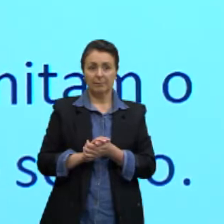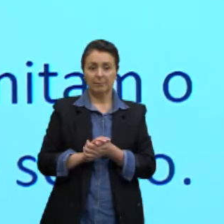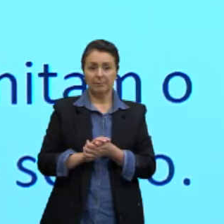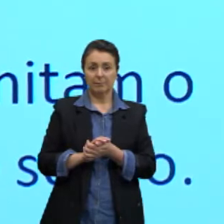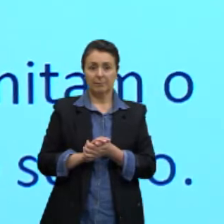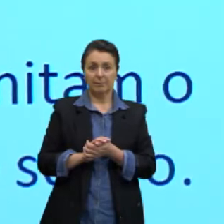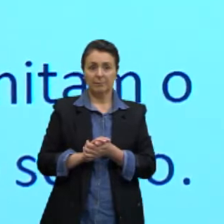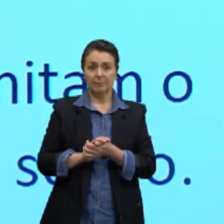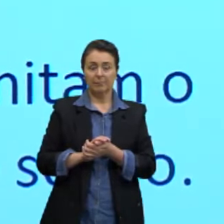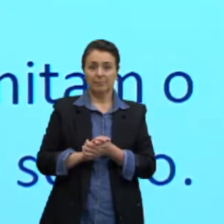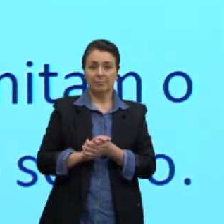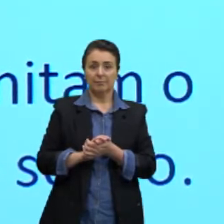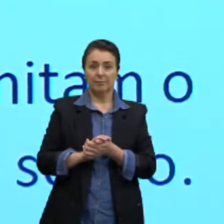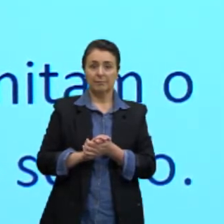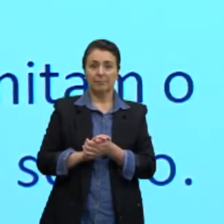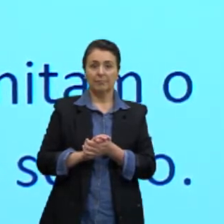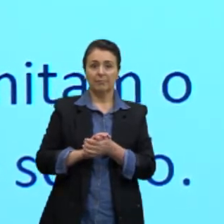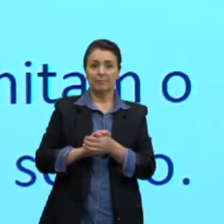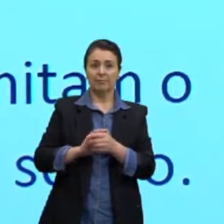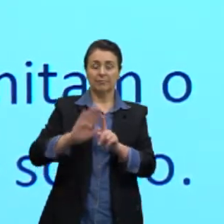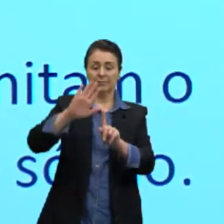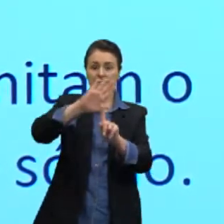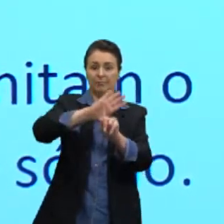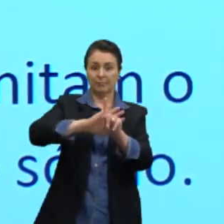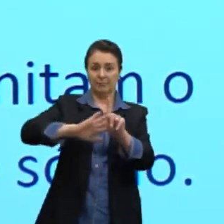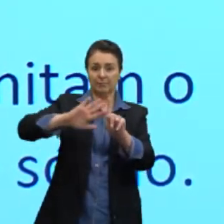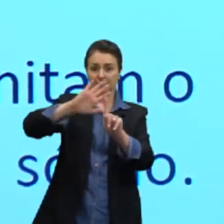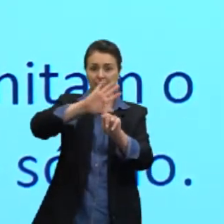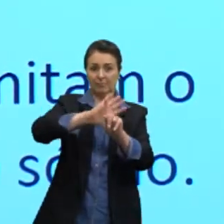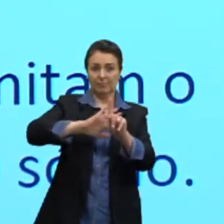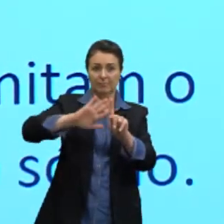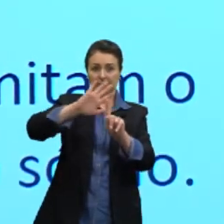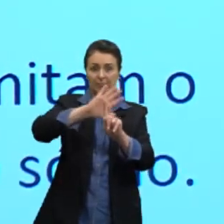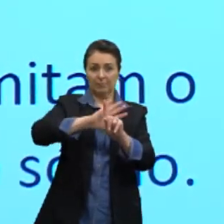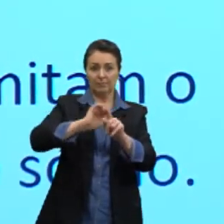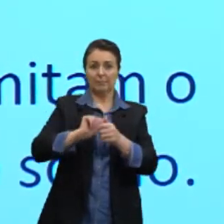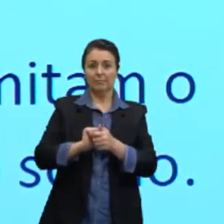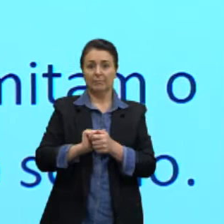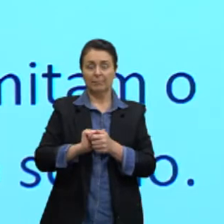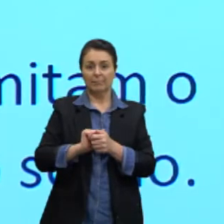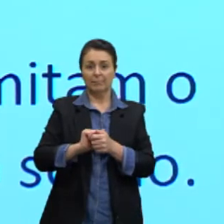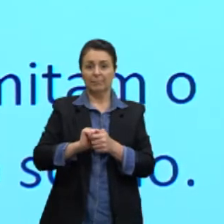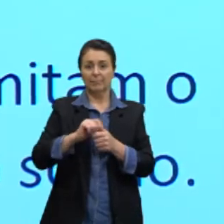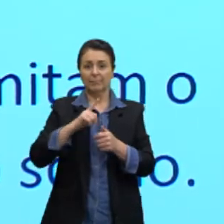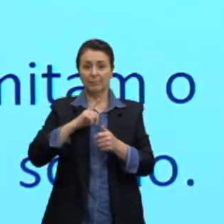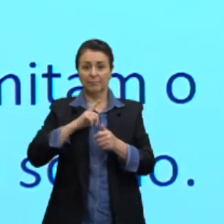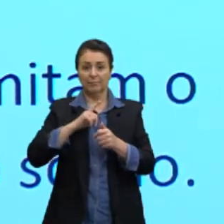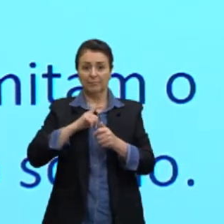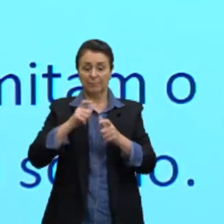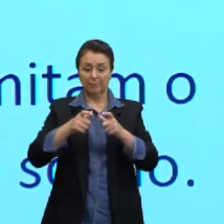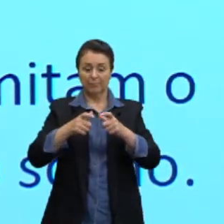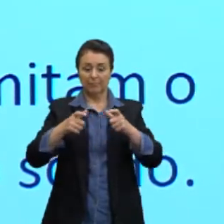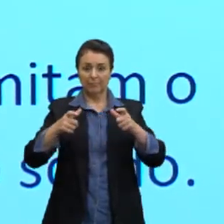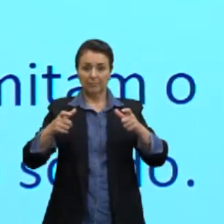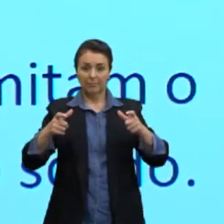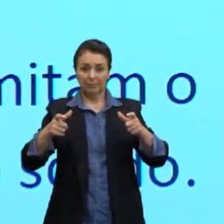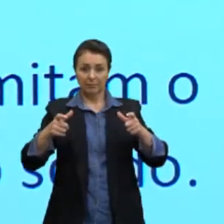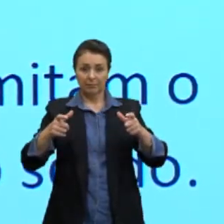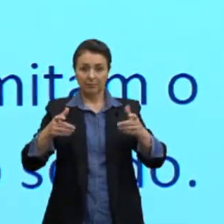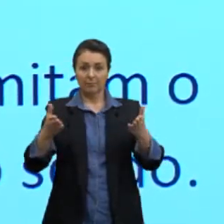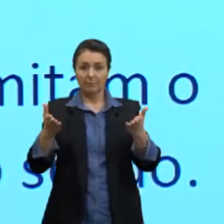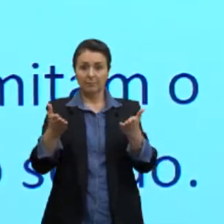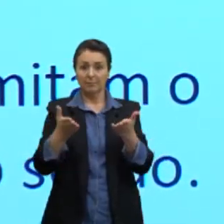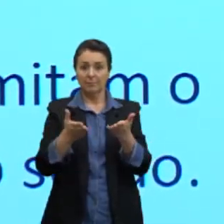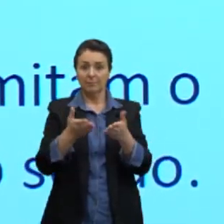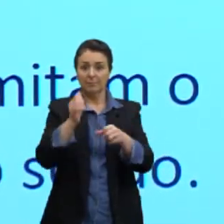Tenho ali uma face, né? Que é essa superfície poligonal delimitando o espaço e formando o sólido. Então,